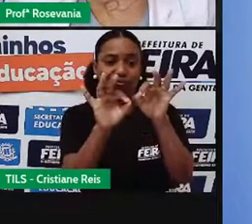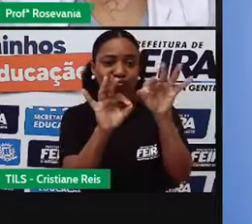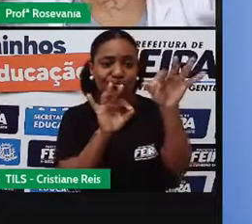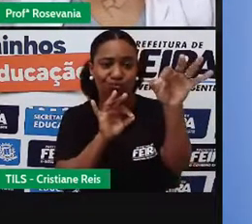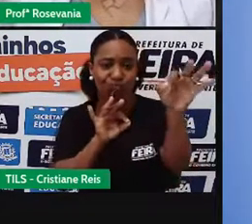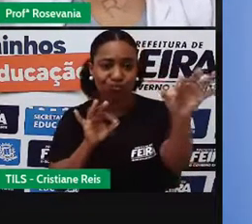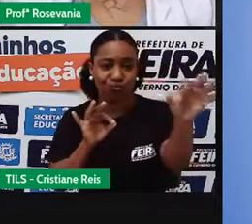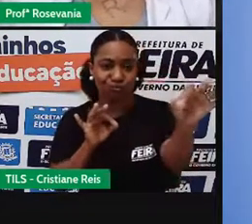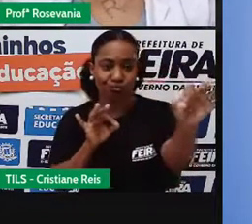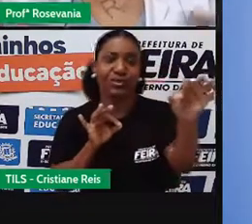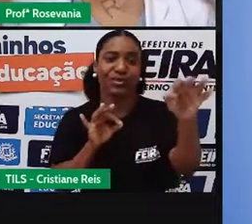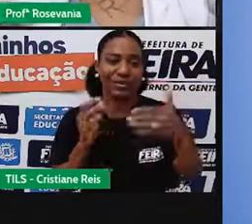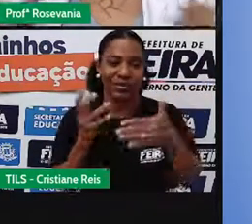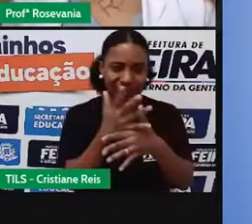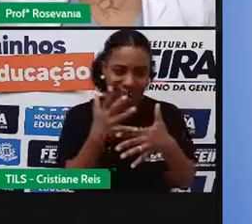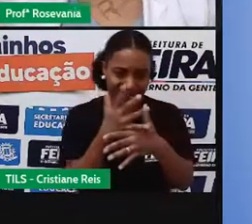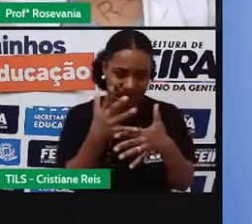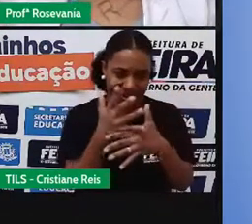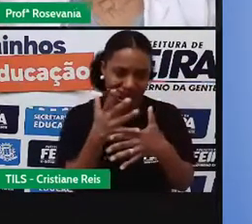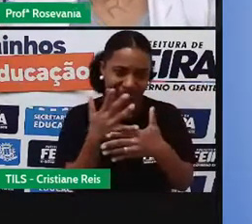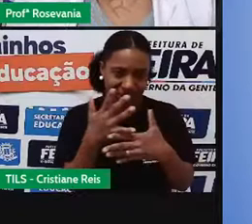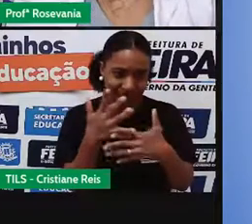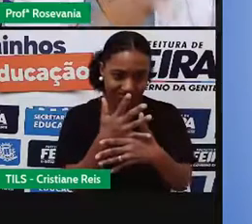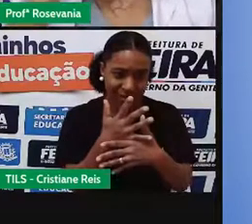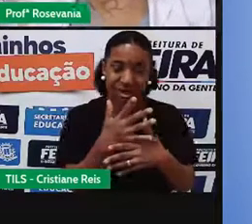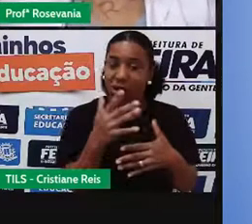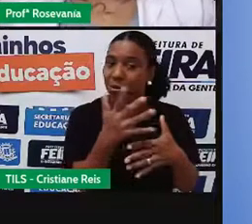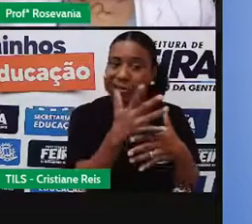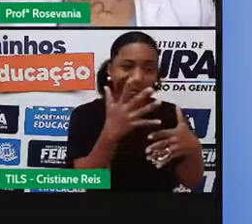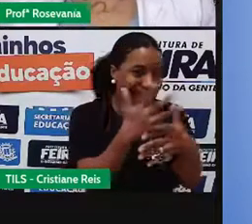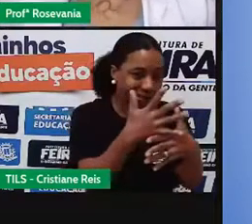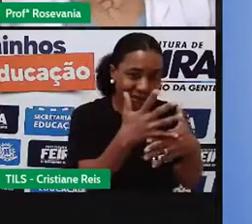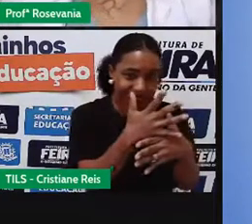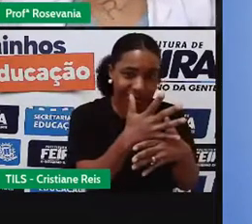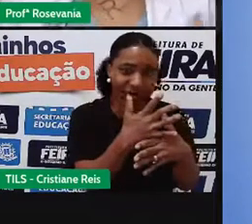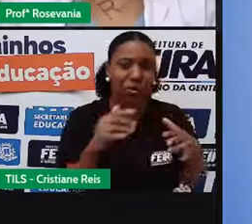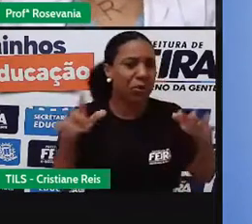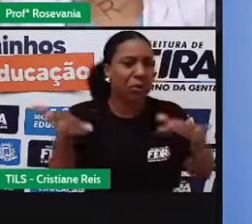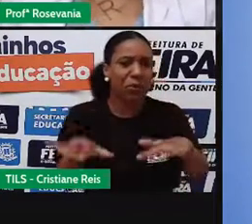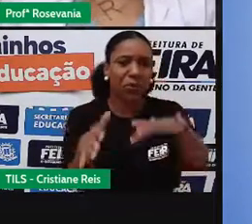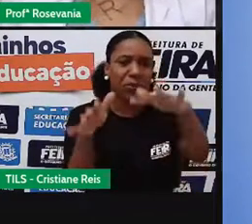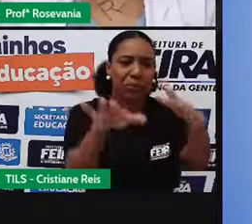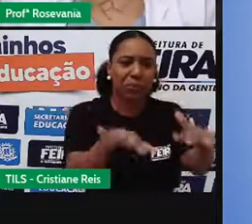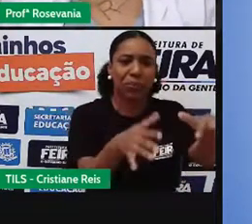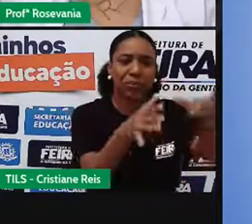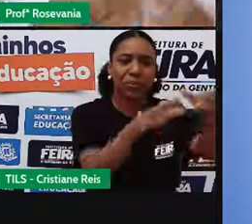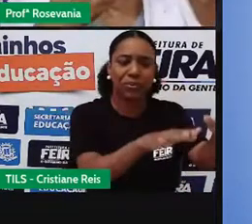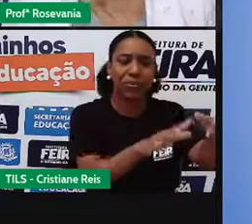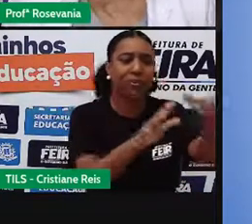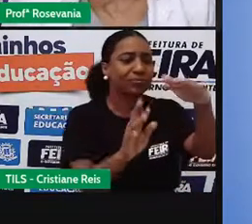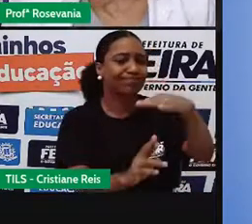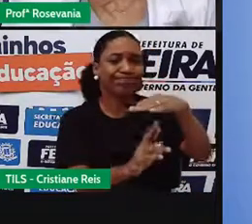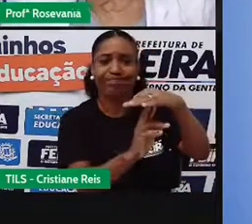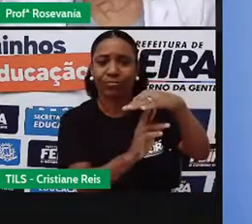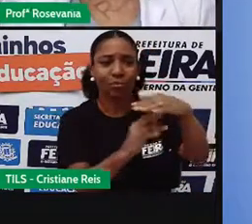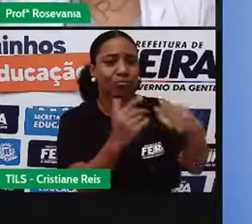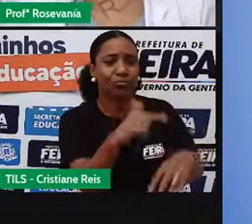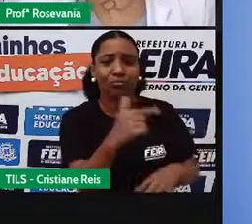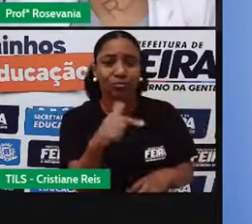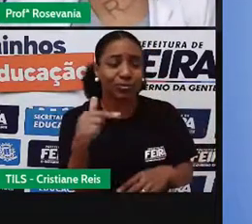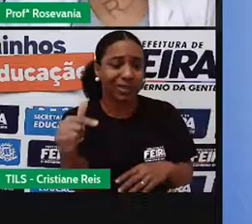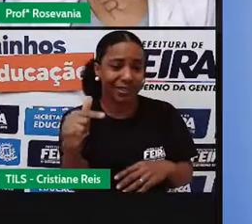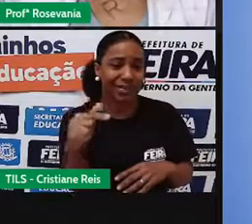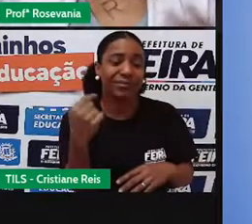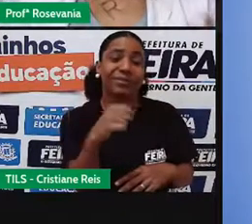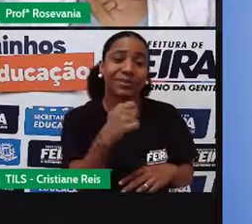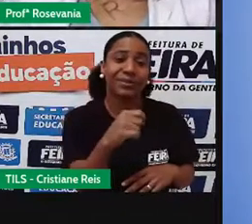cidade, e às vezes tem cidades que nem tem, que precisa se deslocar até lá, e como é o caso, de Ferreira de Santana, que a gente tem que se deslocar até Salvador,